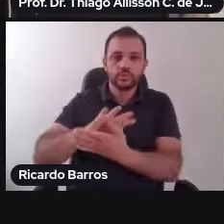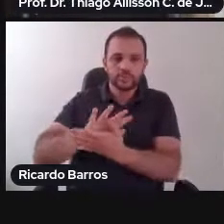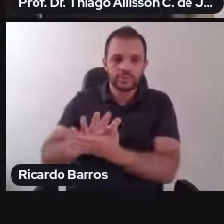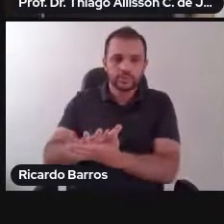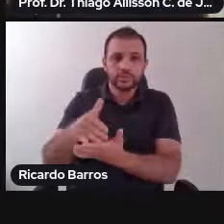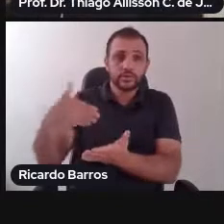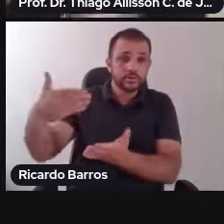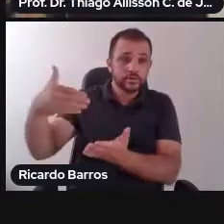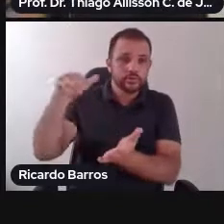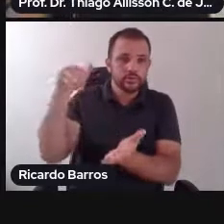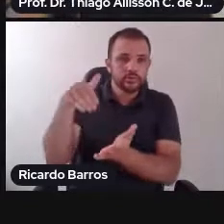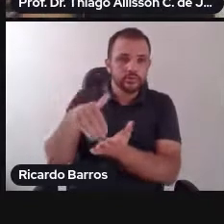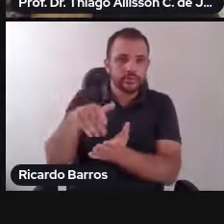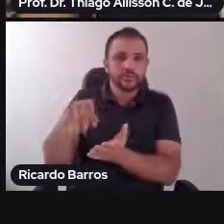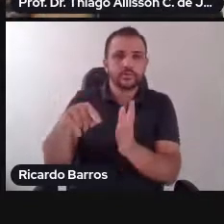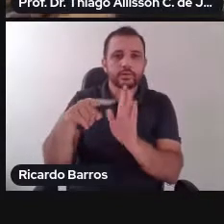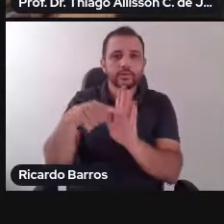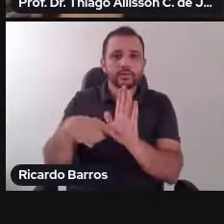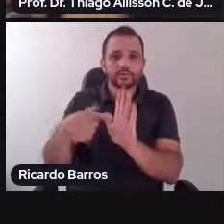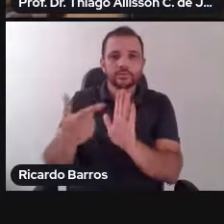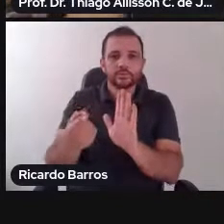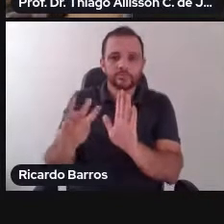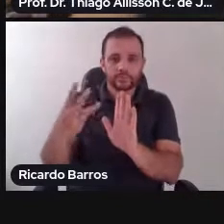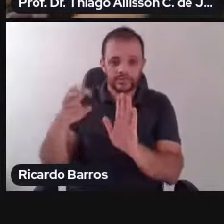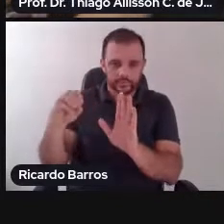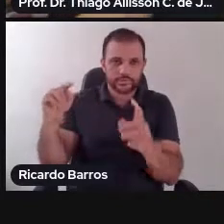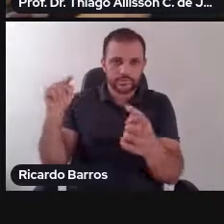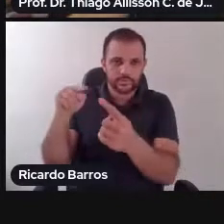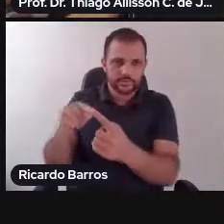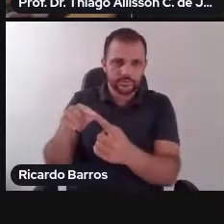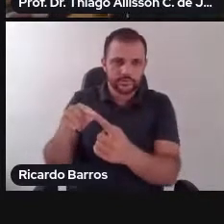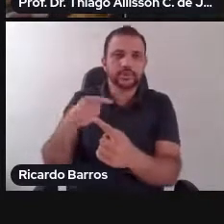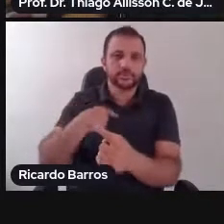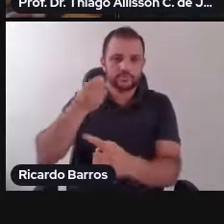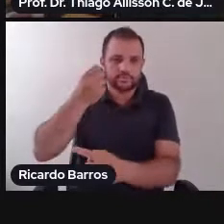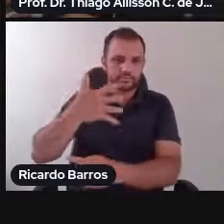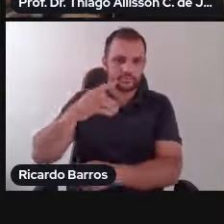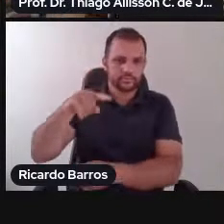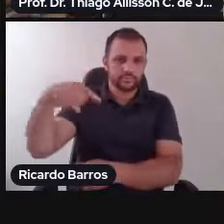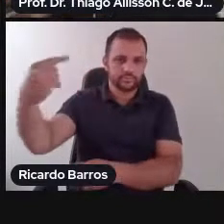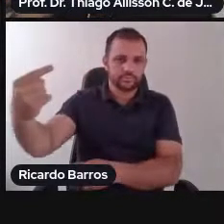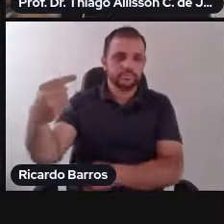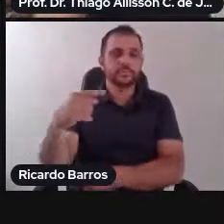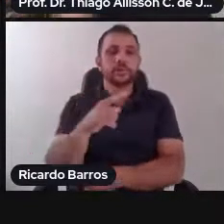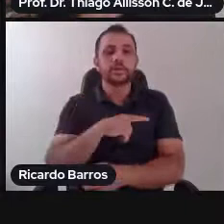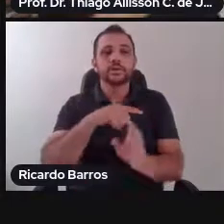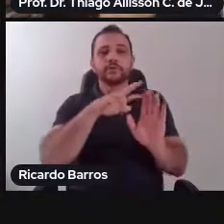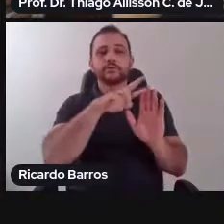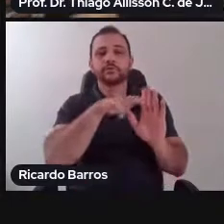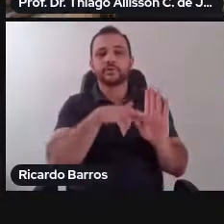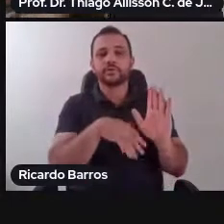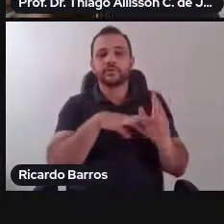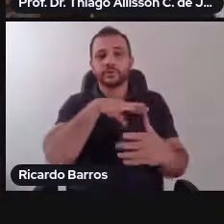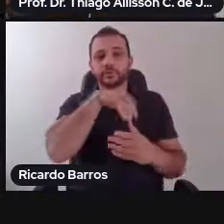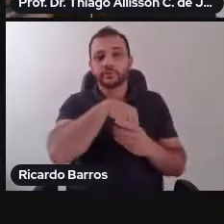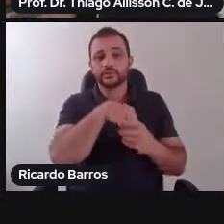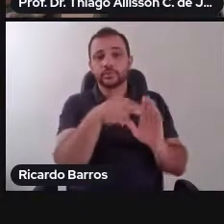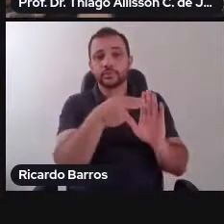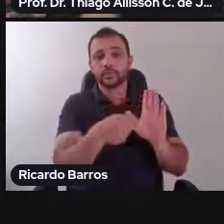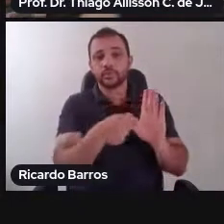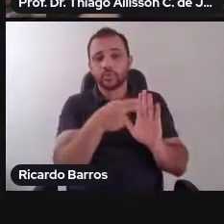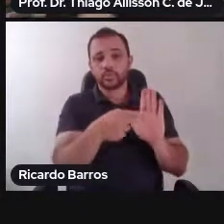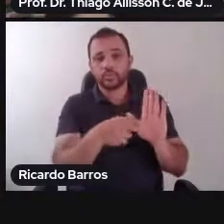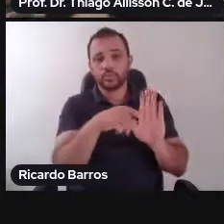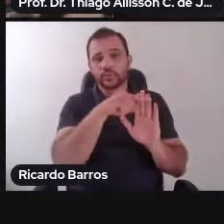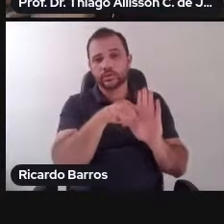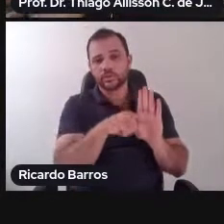pouco falarei, ele tem diversos instrumentos, normas, rol de